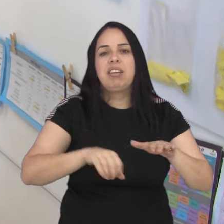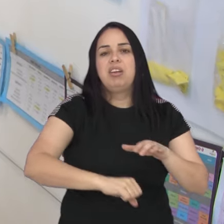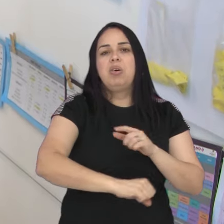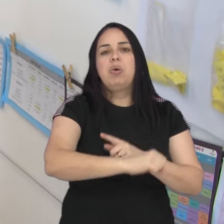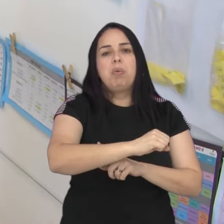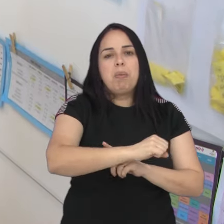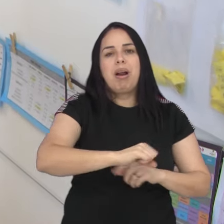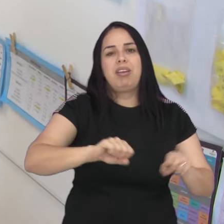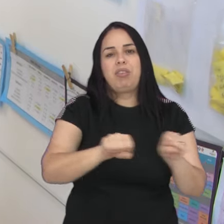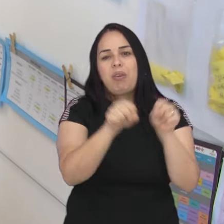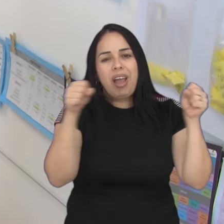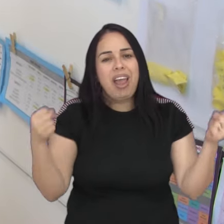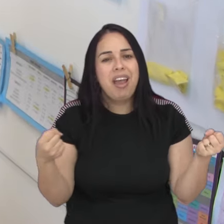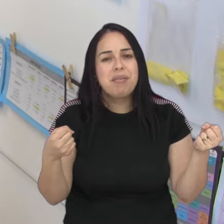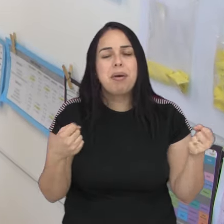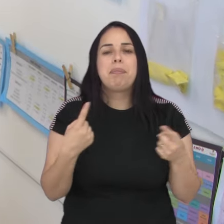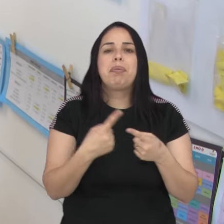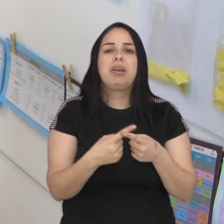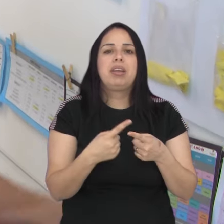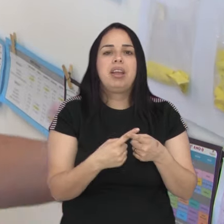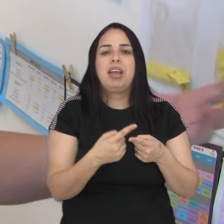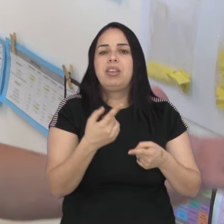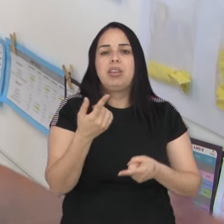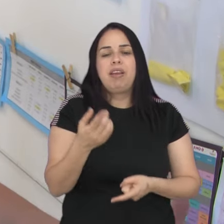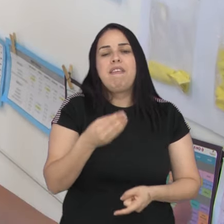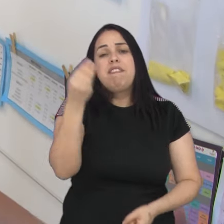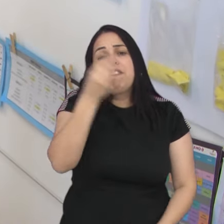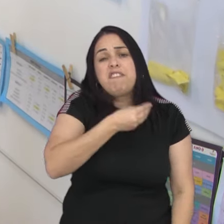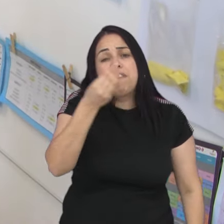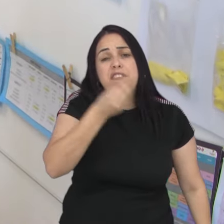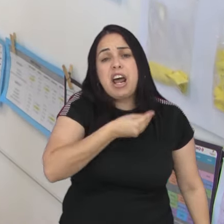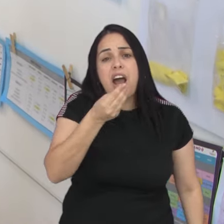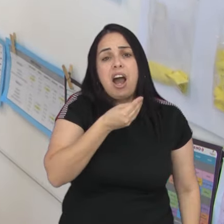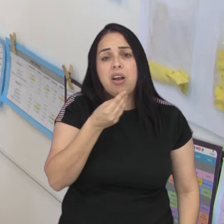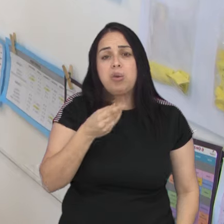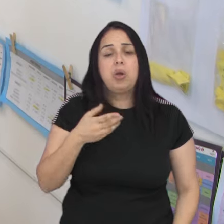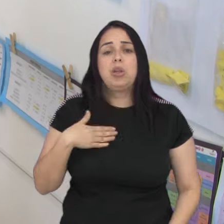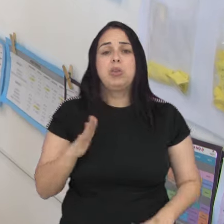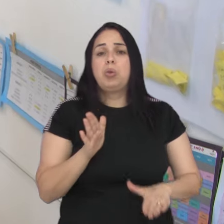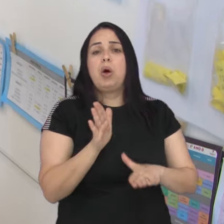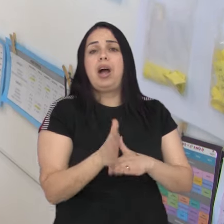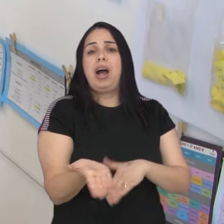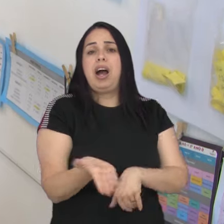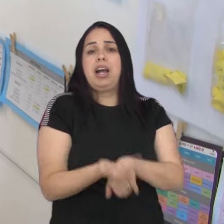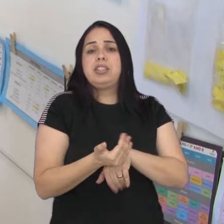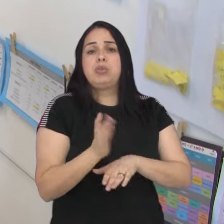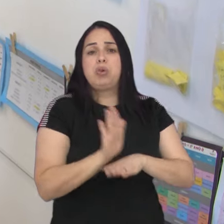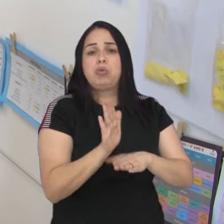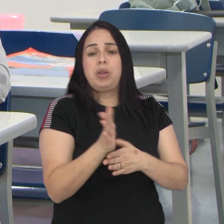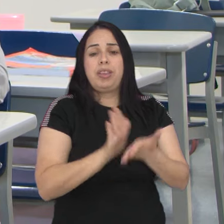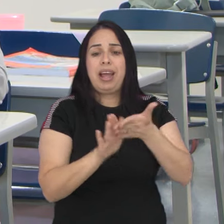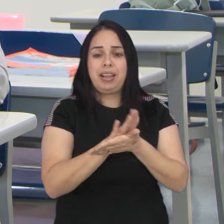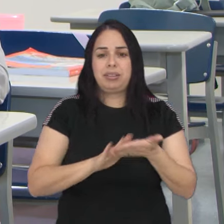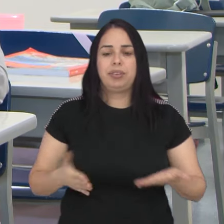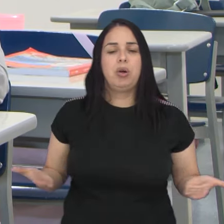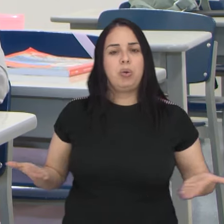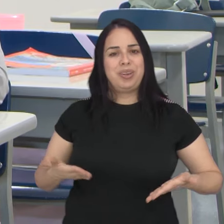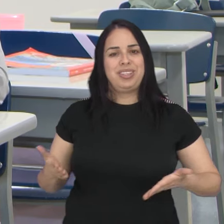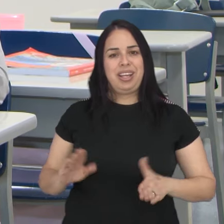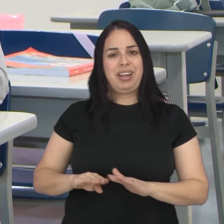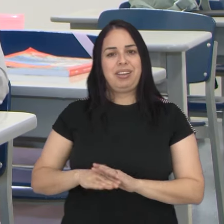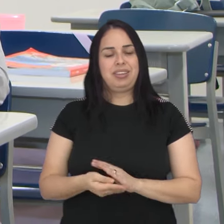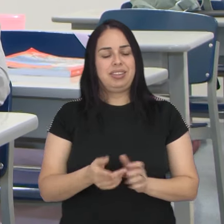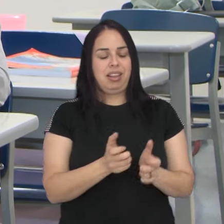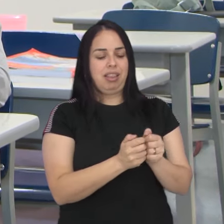braço. Porque vai acontecendo perdas motoras por falta de desenvolver essas habilidades. Hoje em dia é